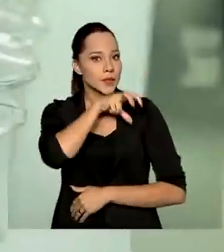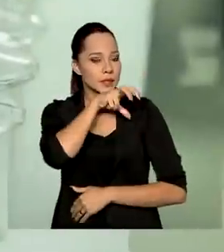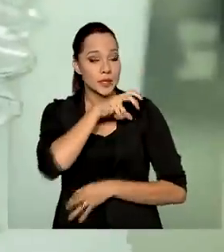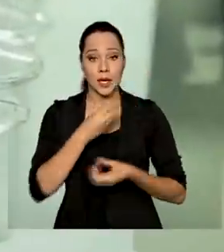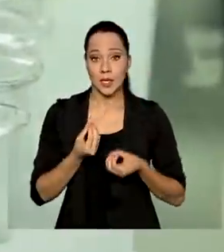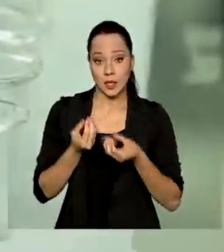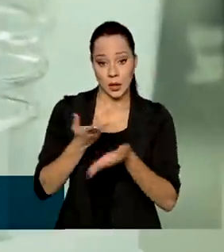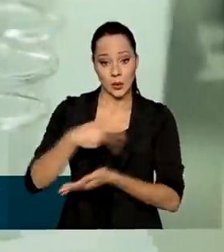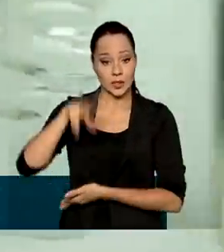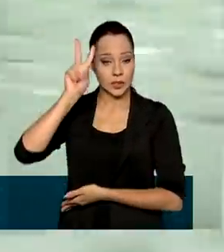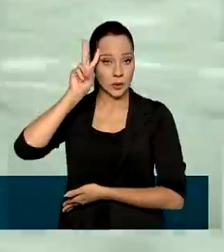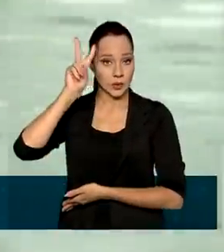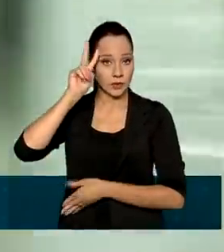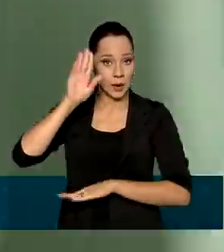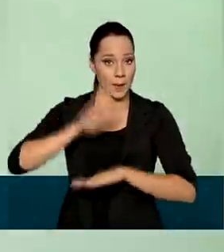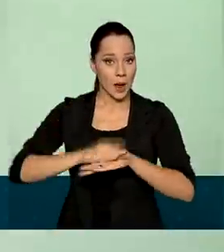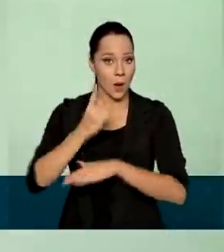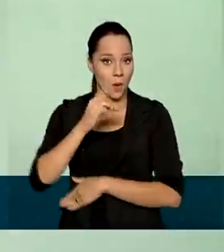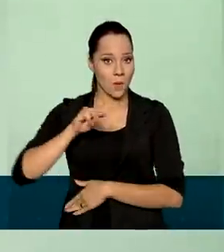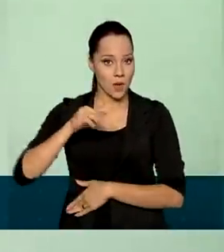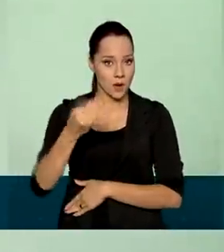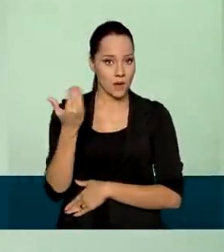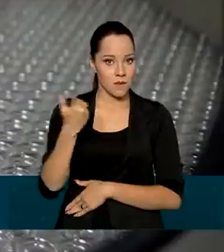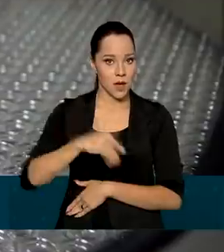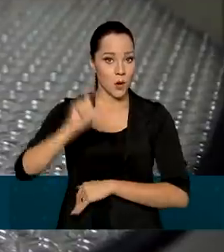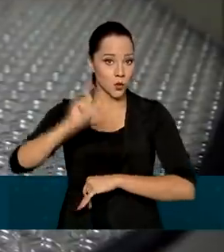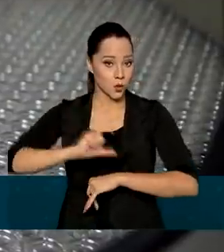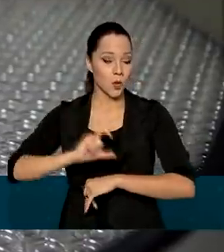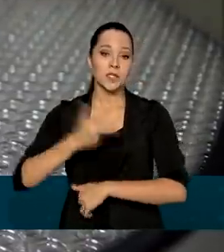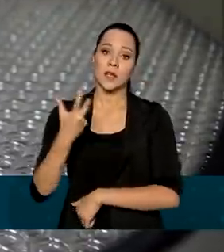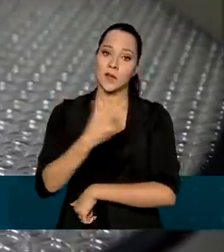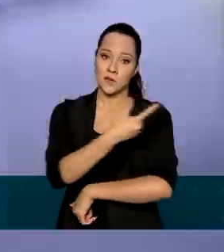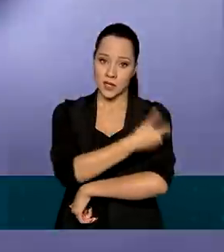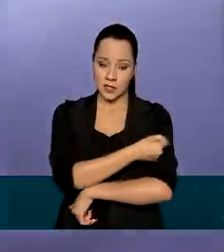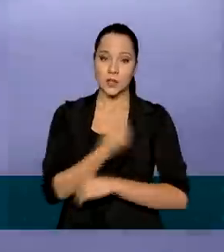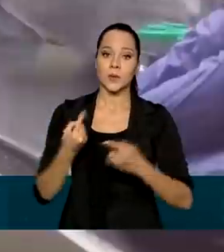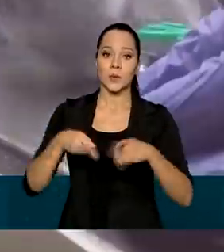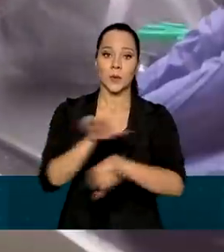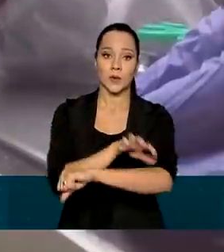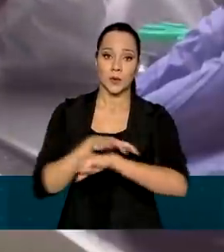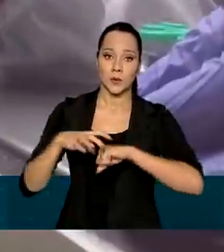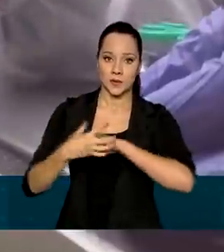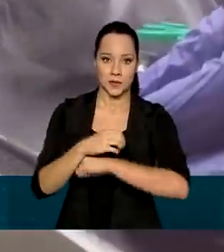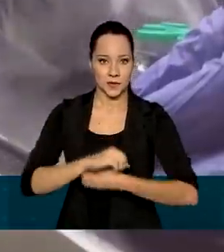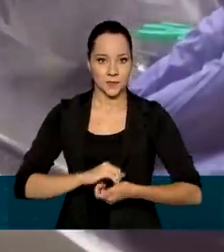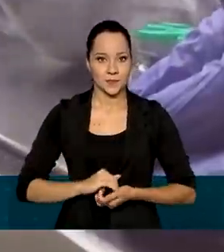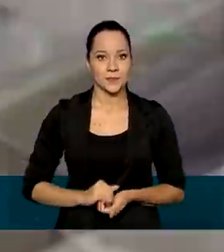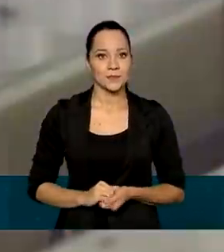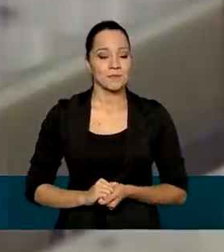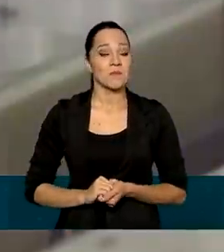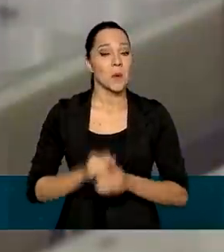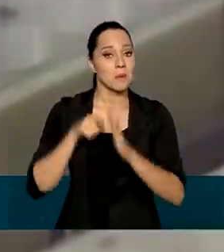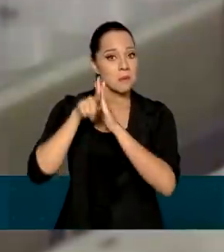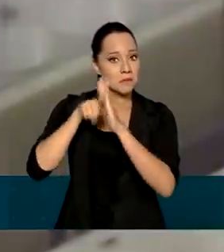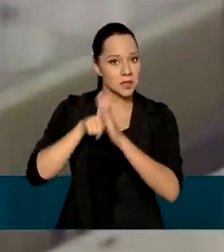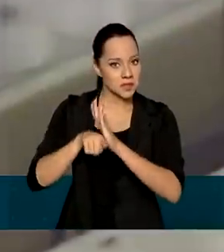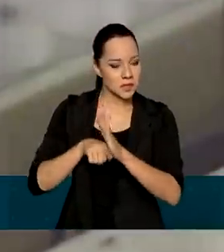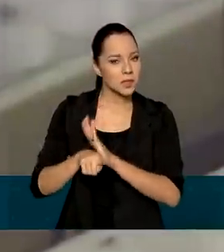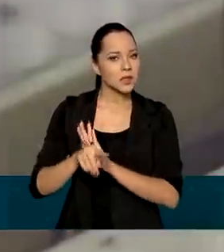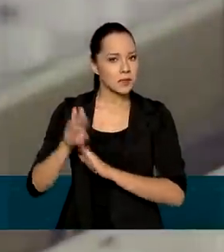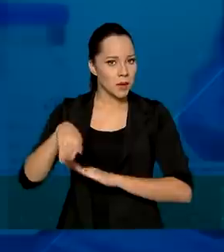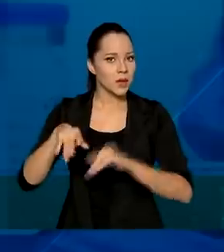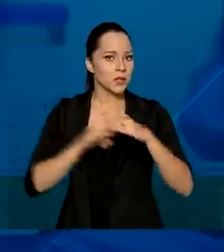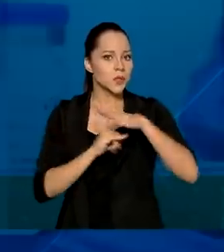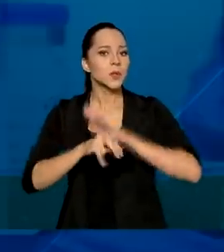entregou nesta segunda-feira mais um milhão e meio de doses da vacina contra a Covid-19. Uma pesquisa conduzida